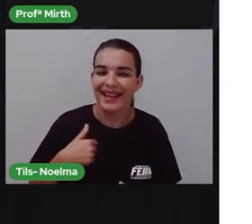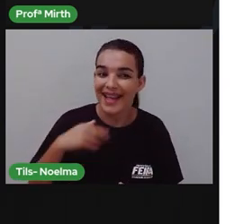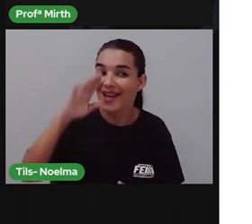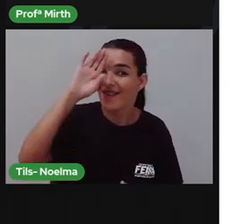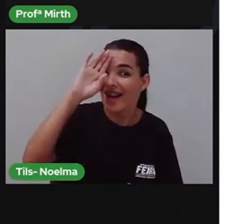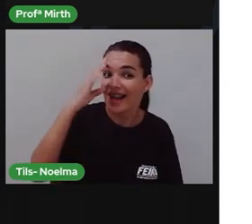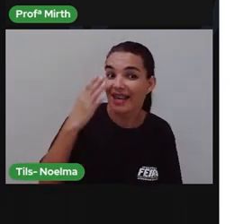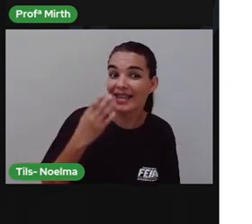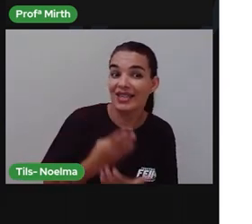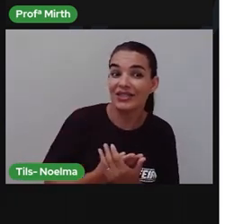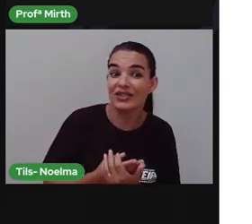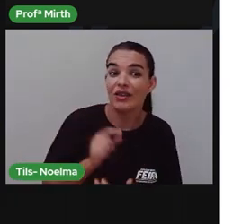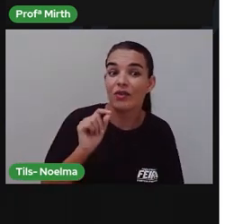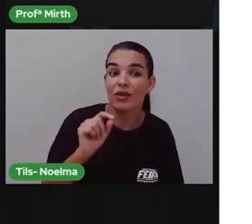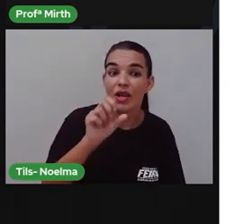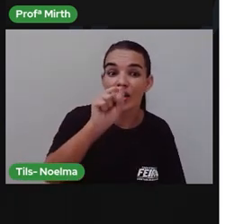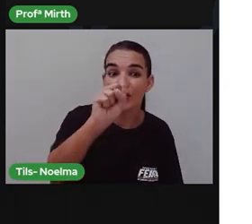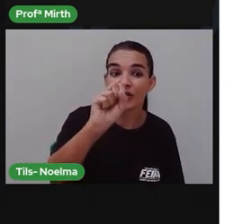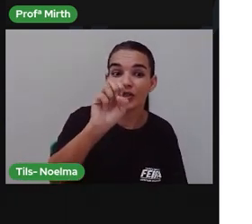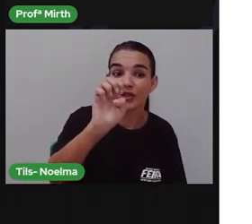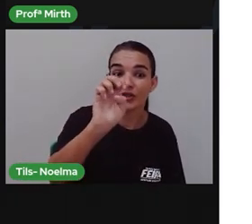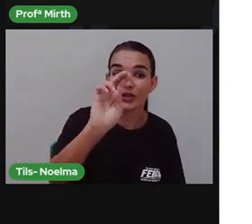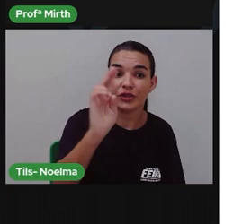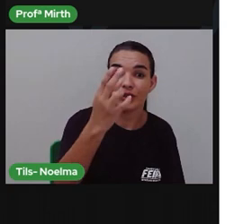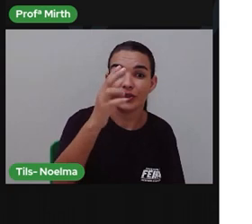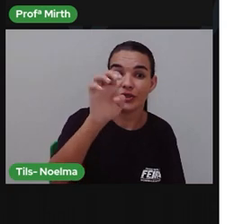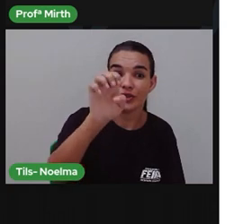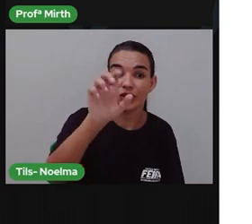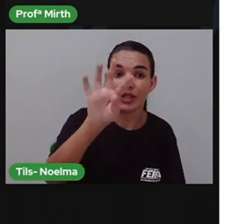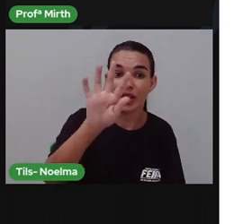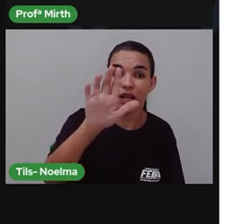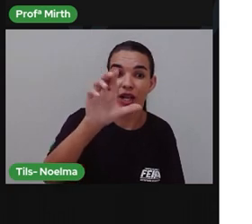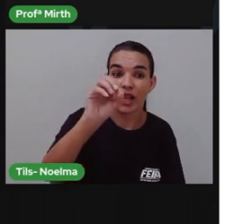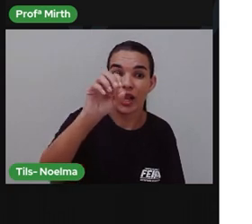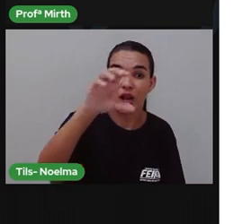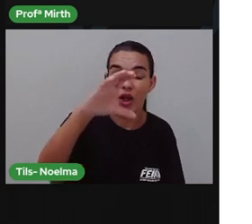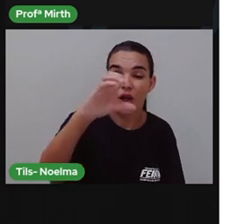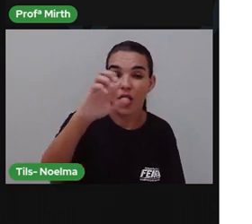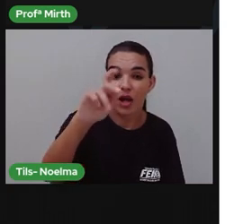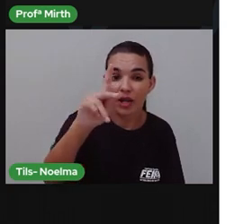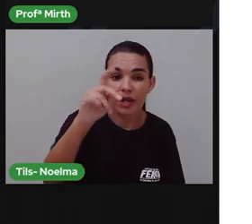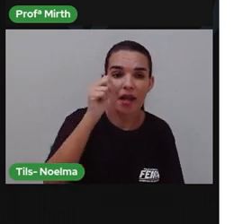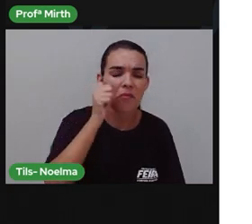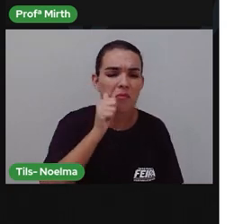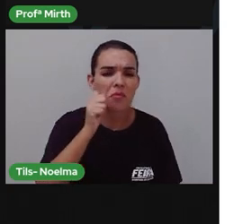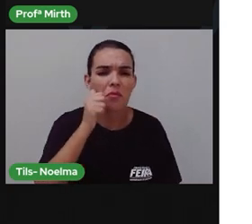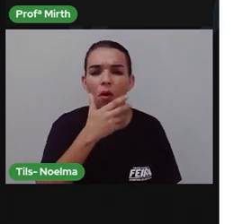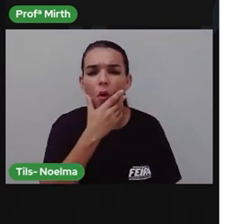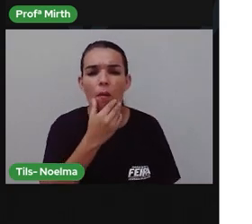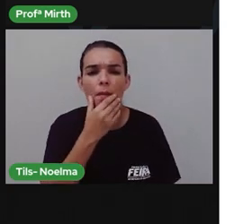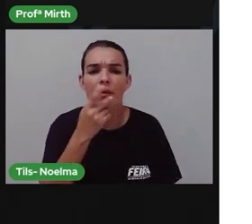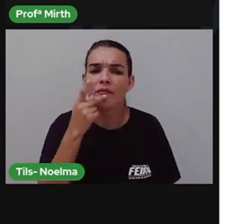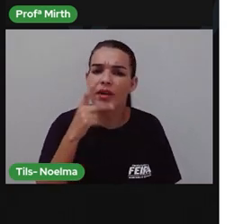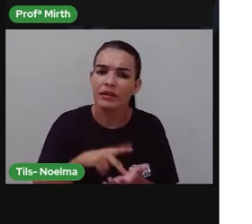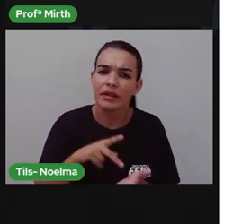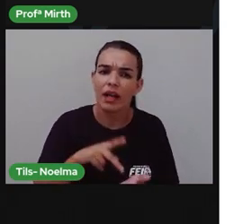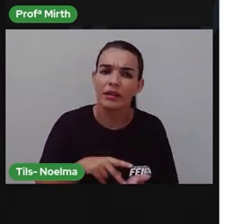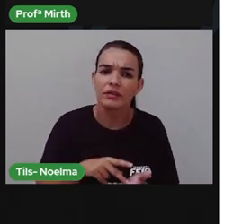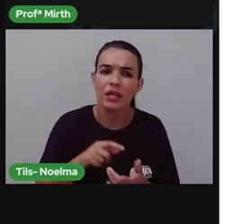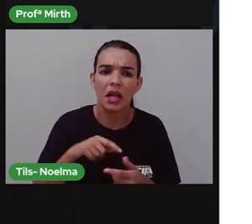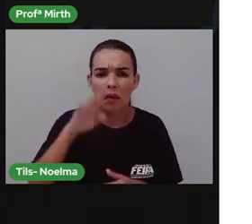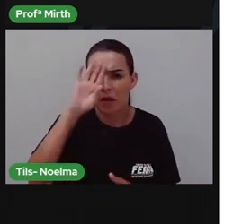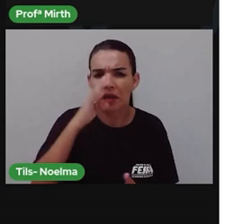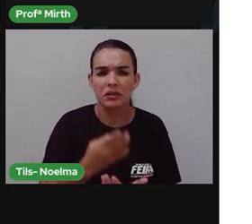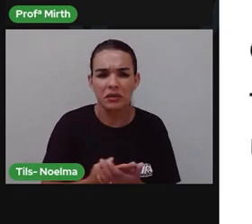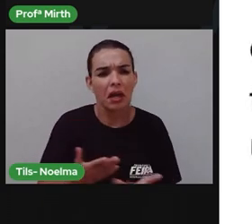Eu acreditava que Sherlock Holmes era um homem de verdade, mas era apenas o fruto da imaginação de alguém, mas tá bom.